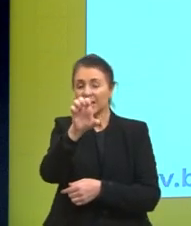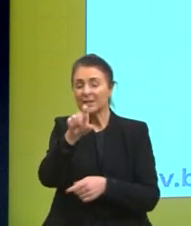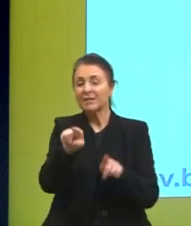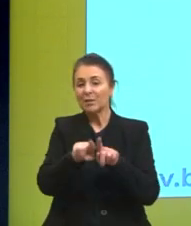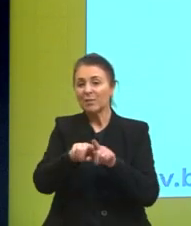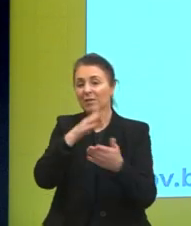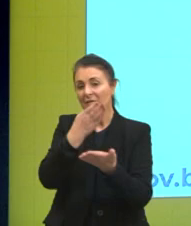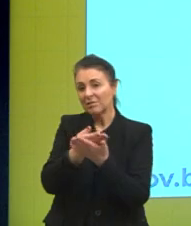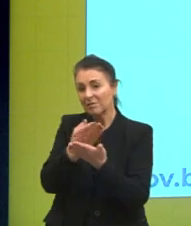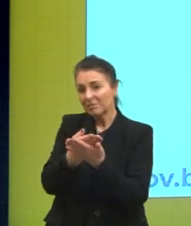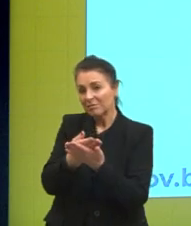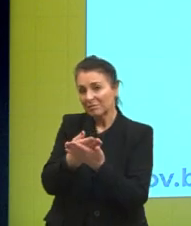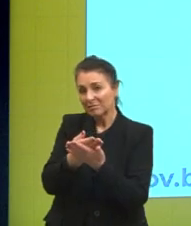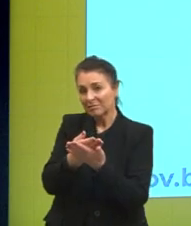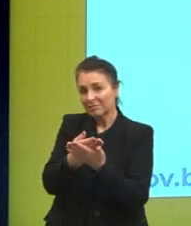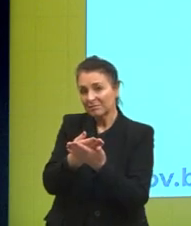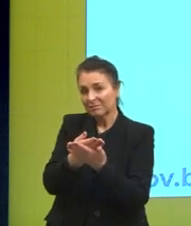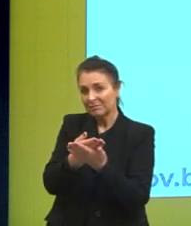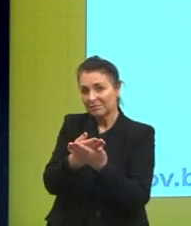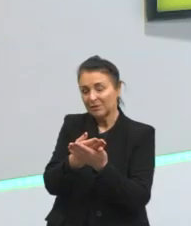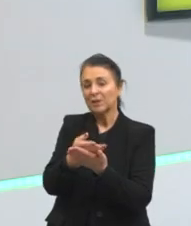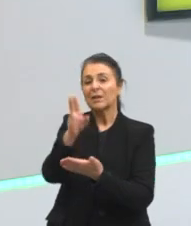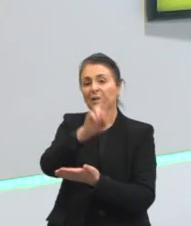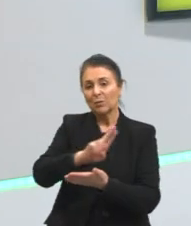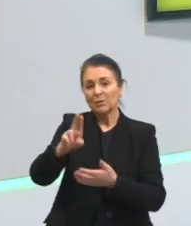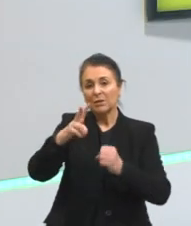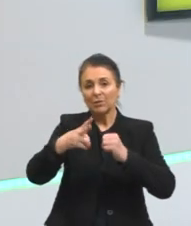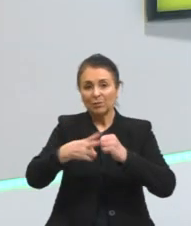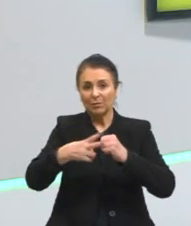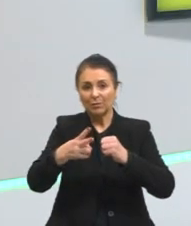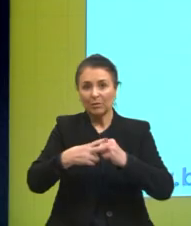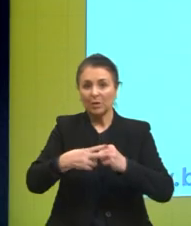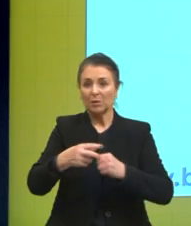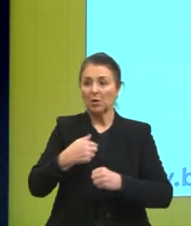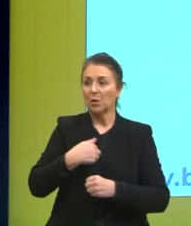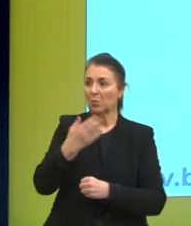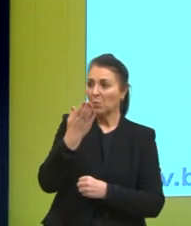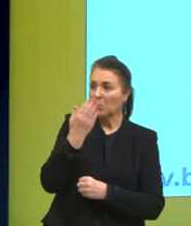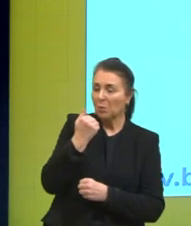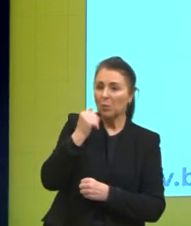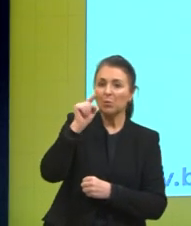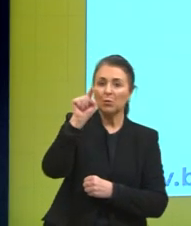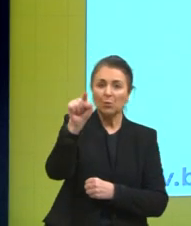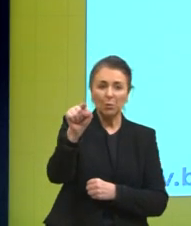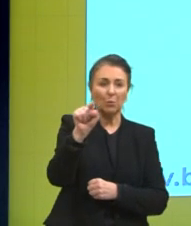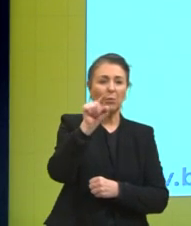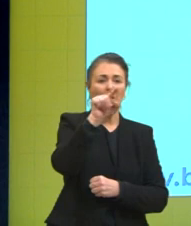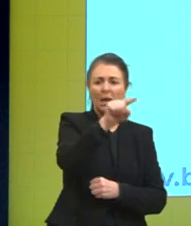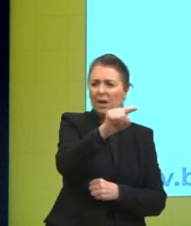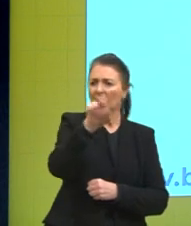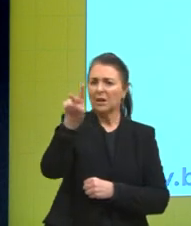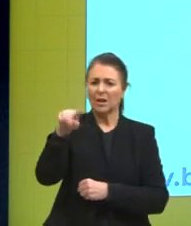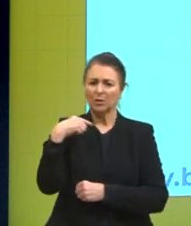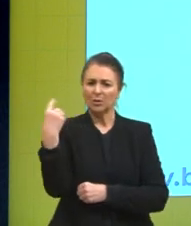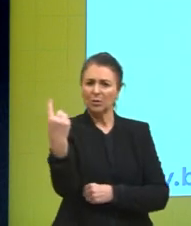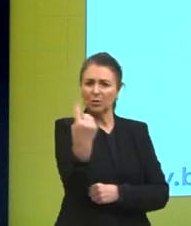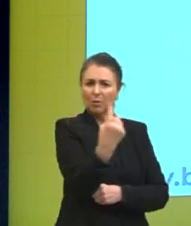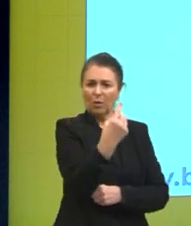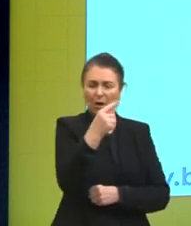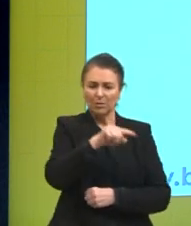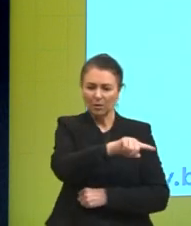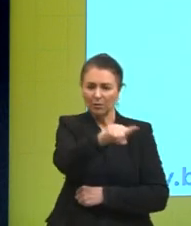também estudiam comer eu como comes come comemos